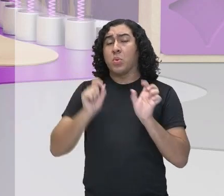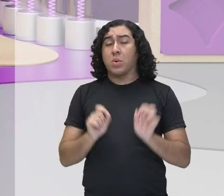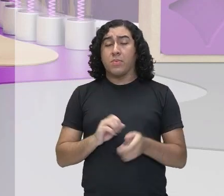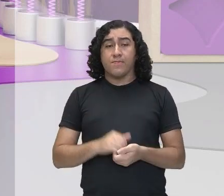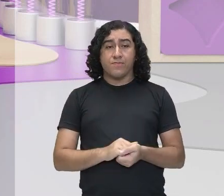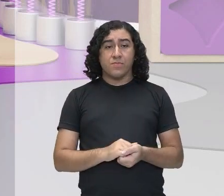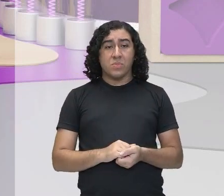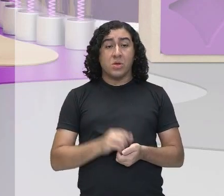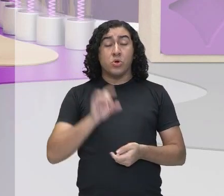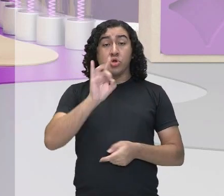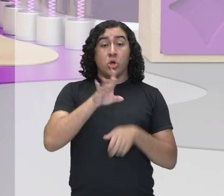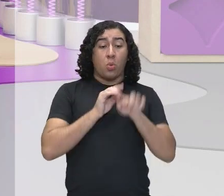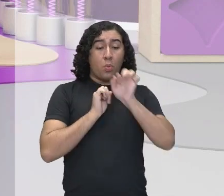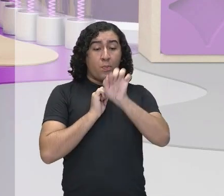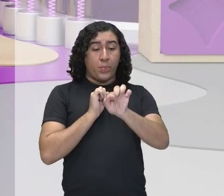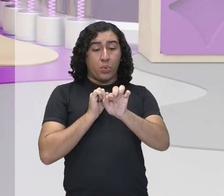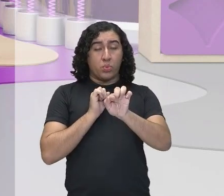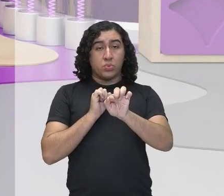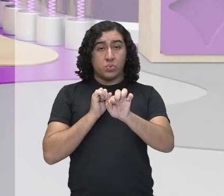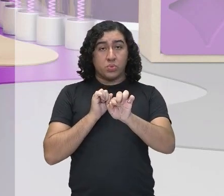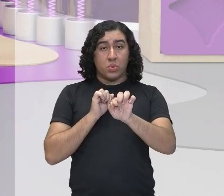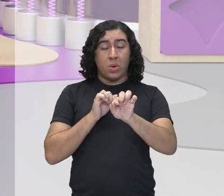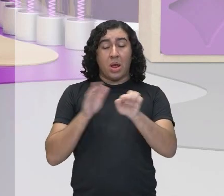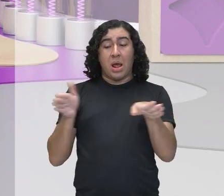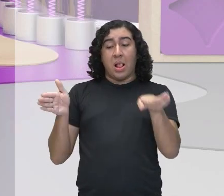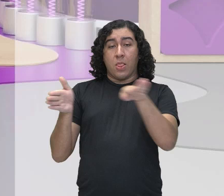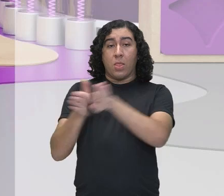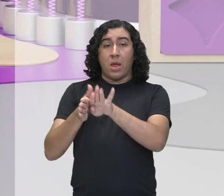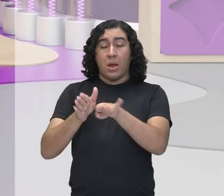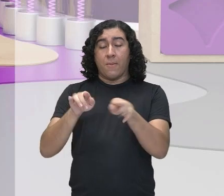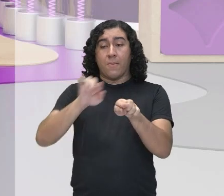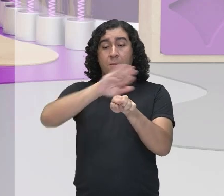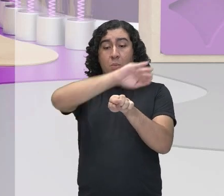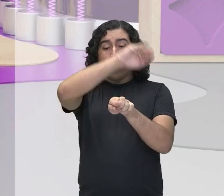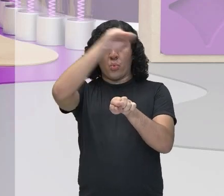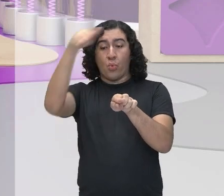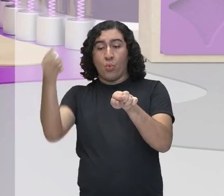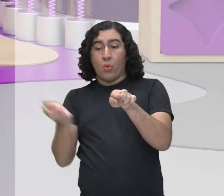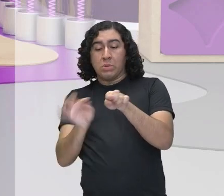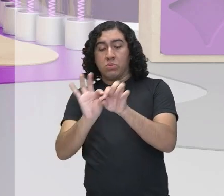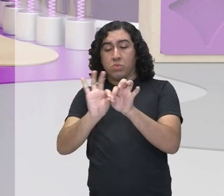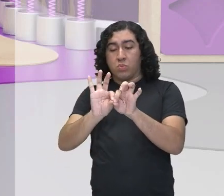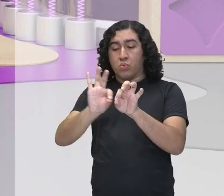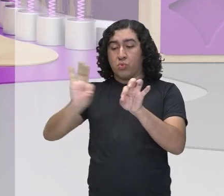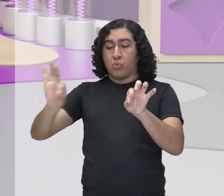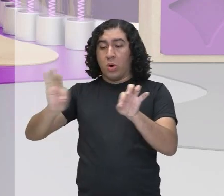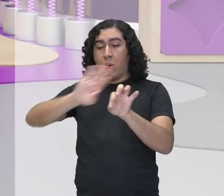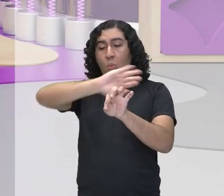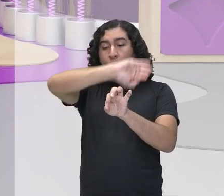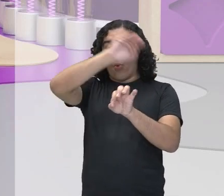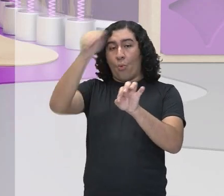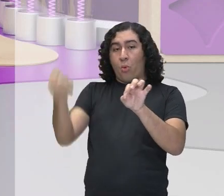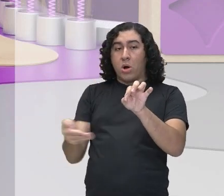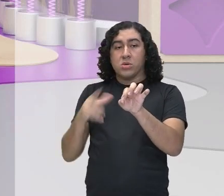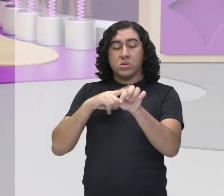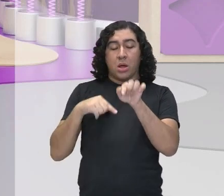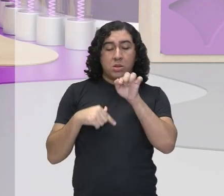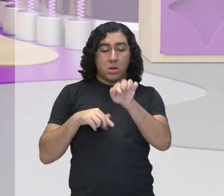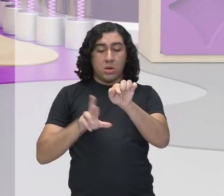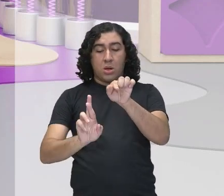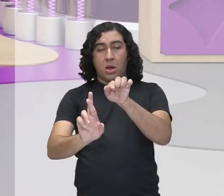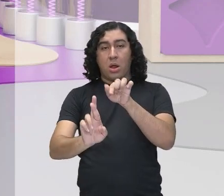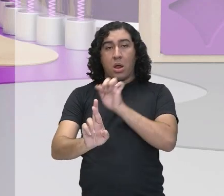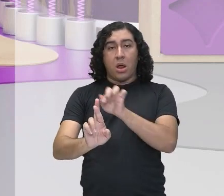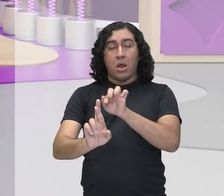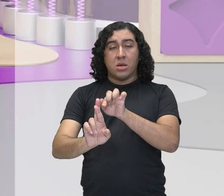só lá do ponto do centro até a extremidade, e tá sendo representado aqui pela letra R, aí um R maiúsculo,